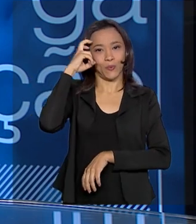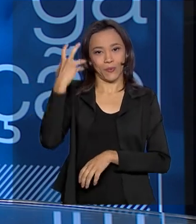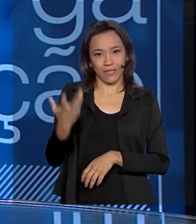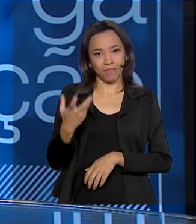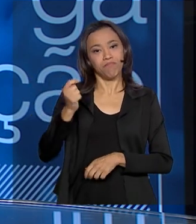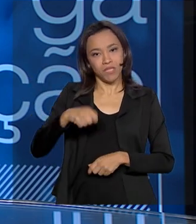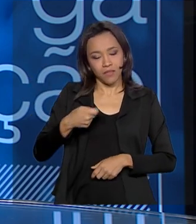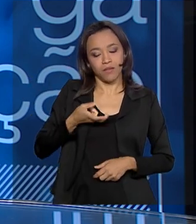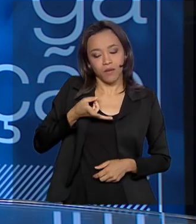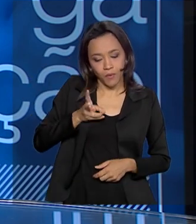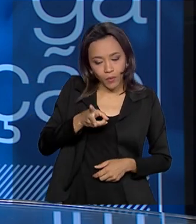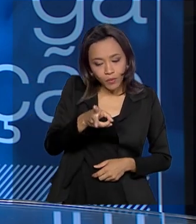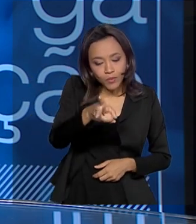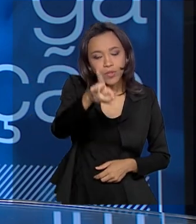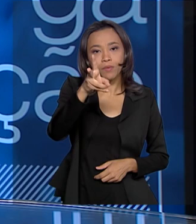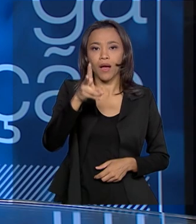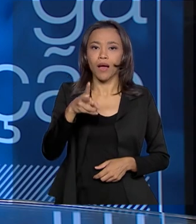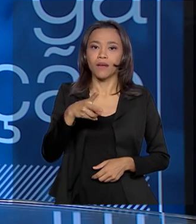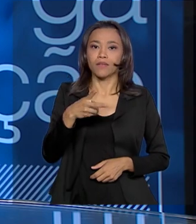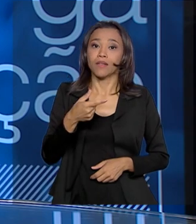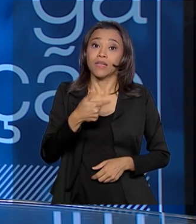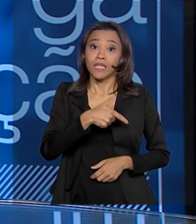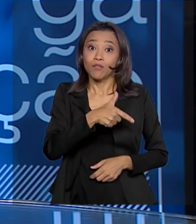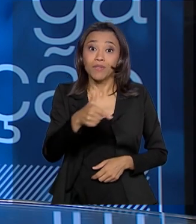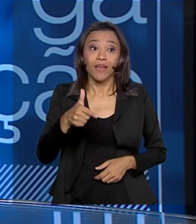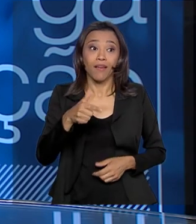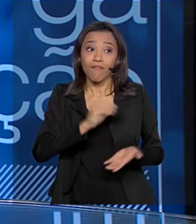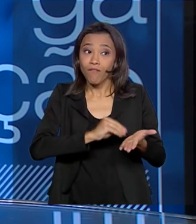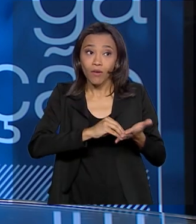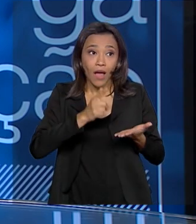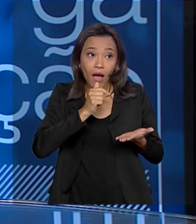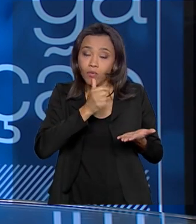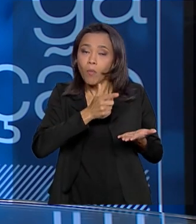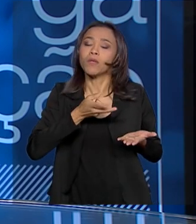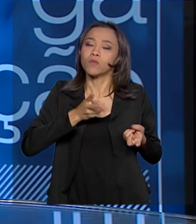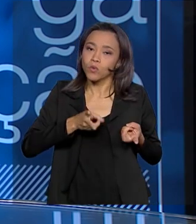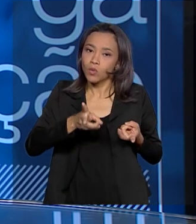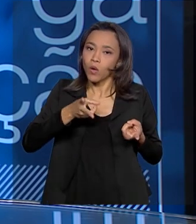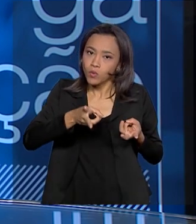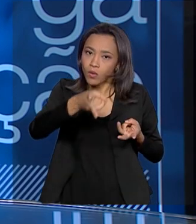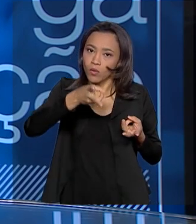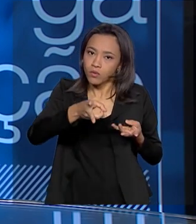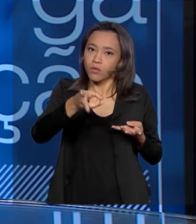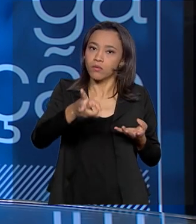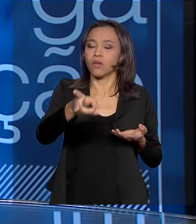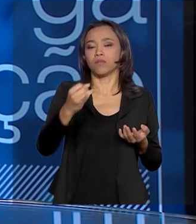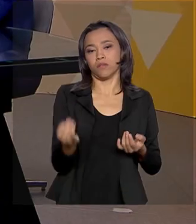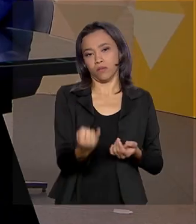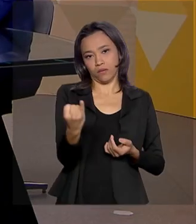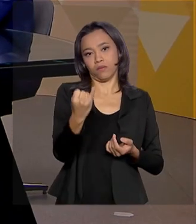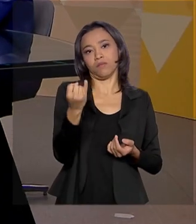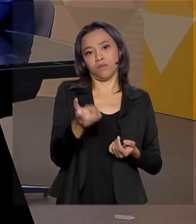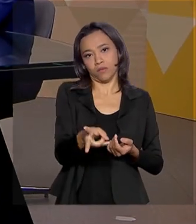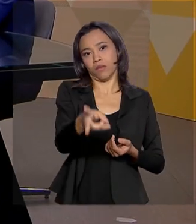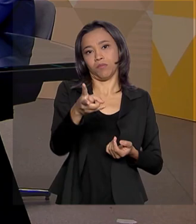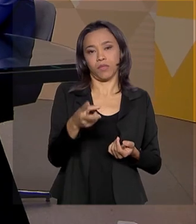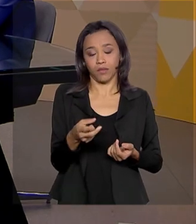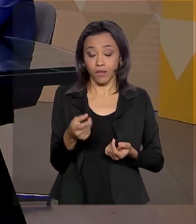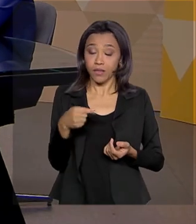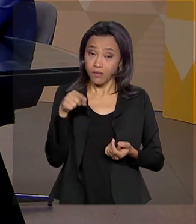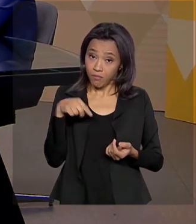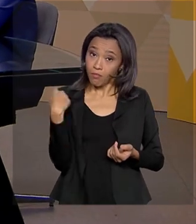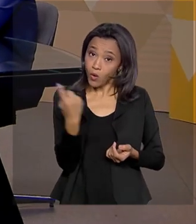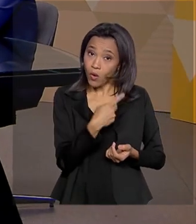continuidade nos momentos em que não estamos falando de racionamento. Mas já demos um importante passo. Então,